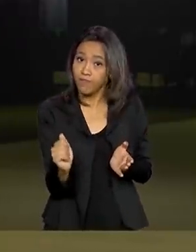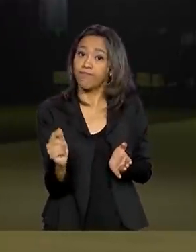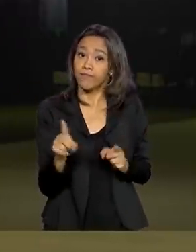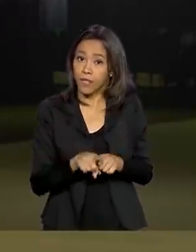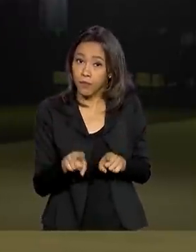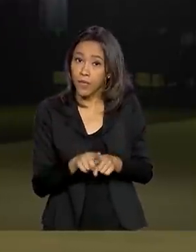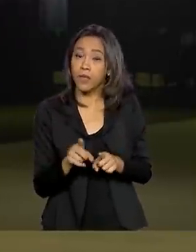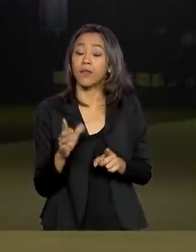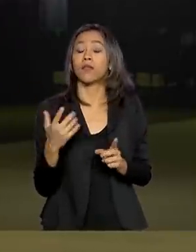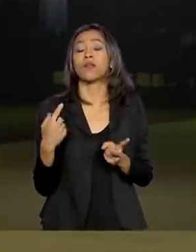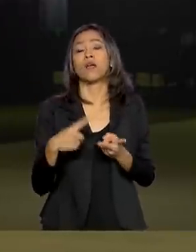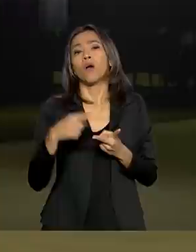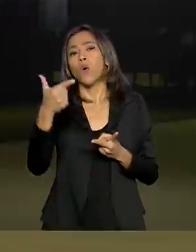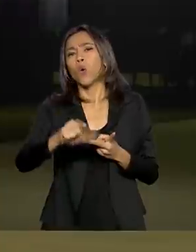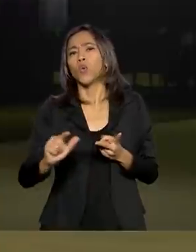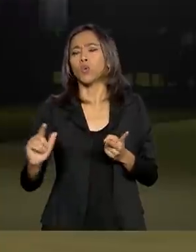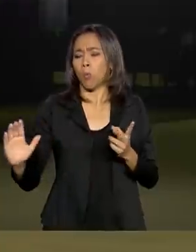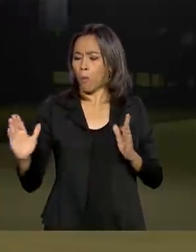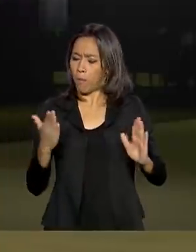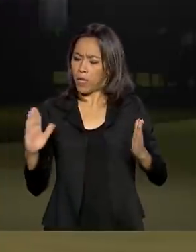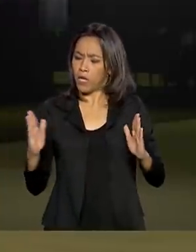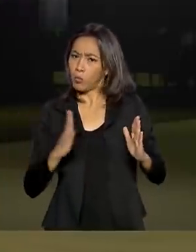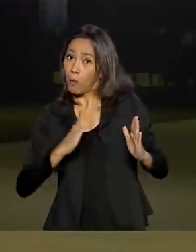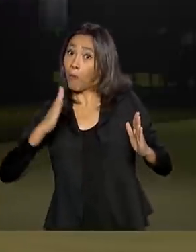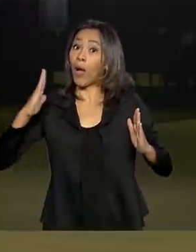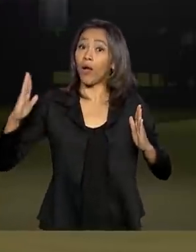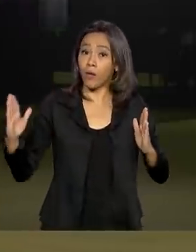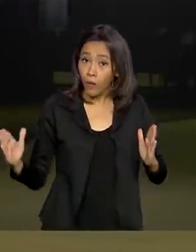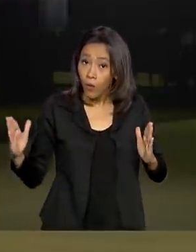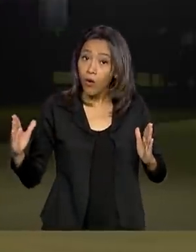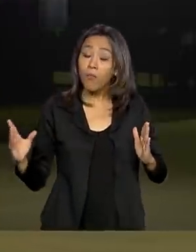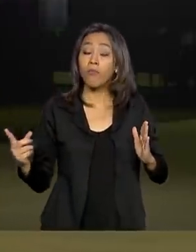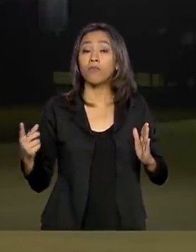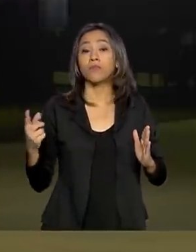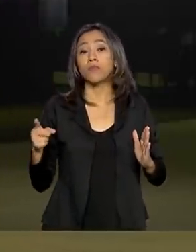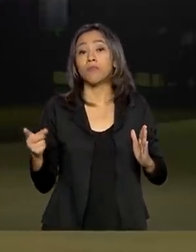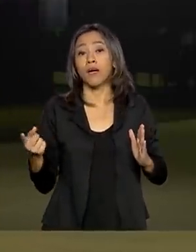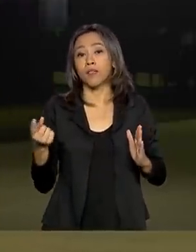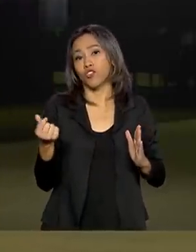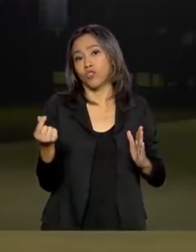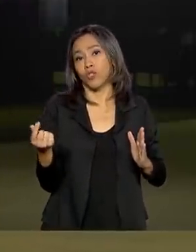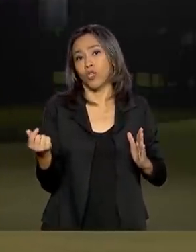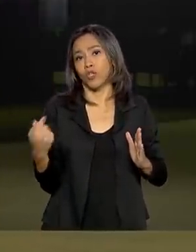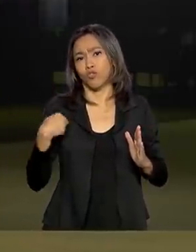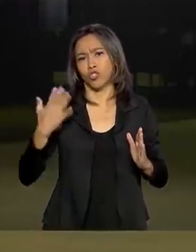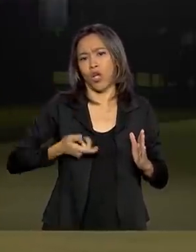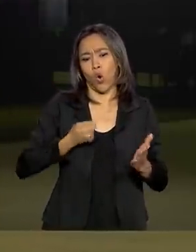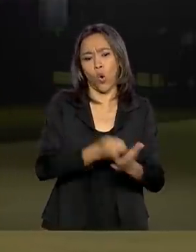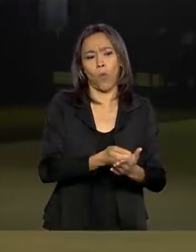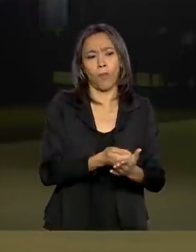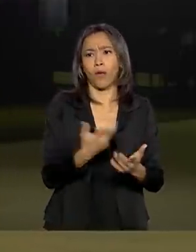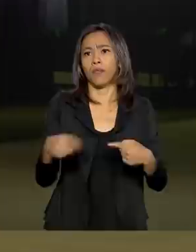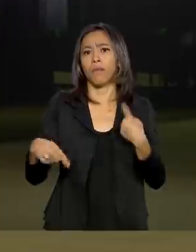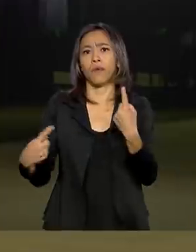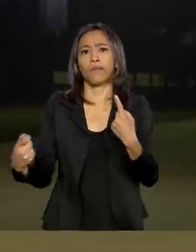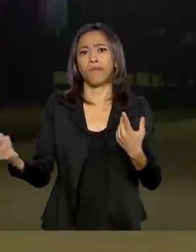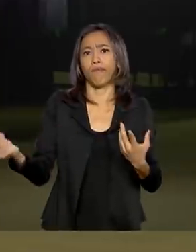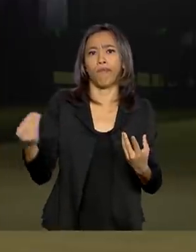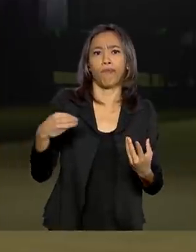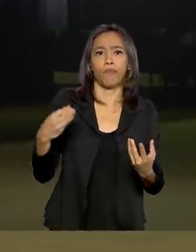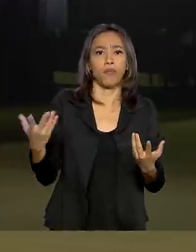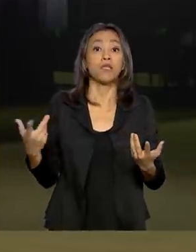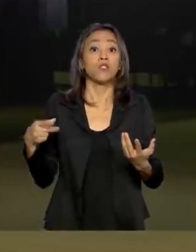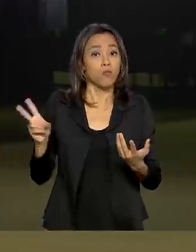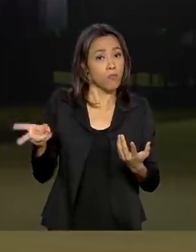um prazo maior para devoluções em dinheiro de passagens, então, isso preservou o fluxo de